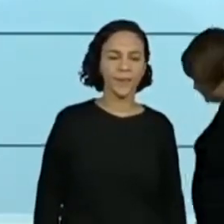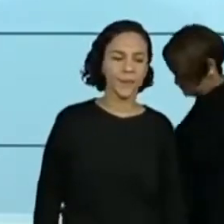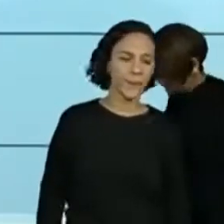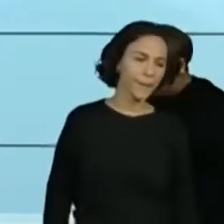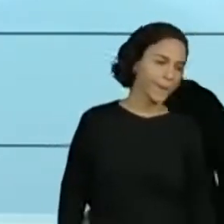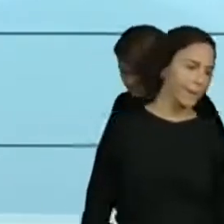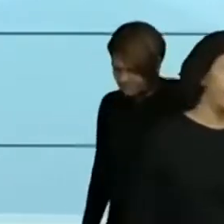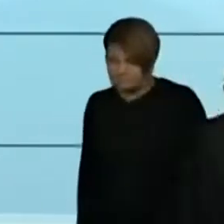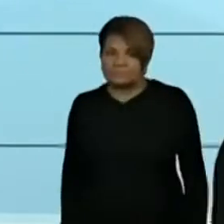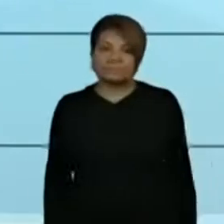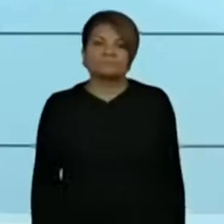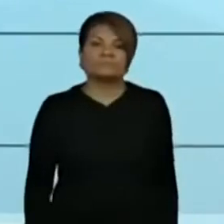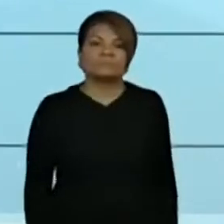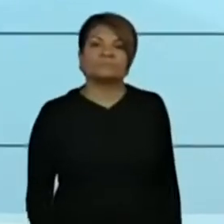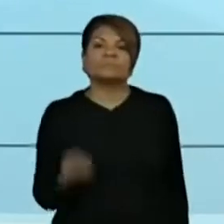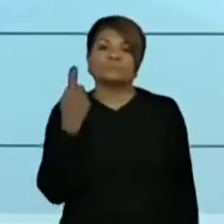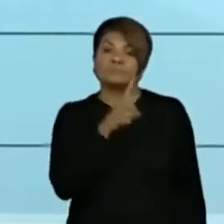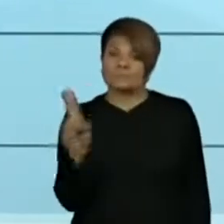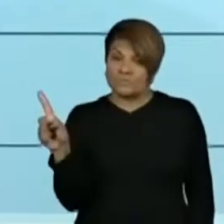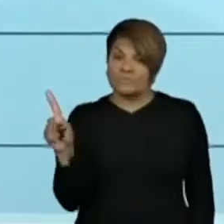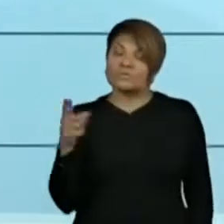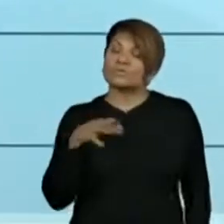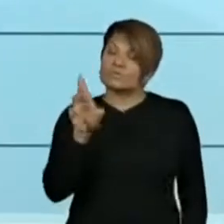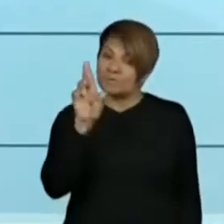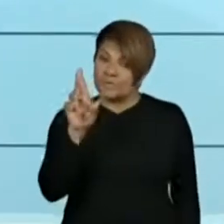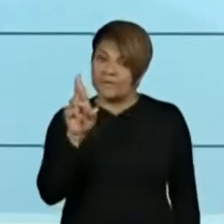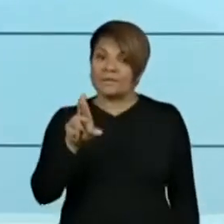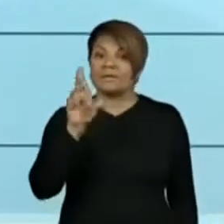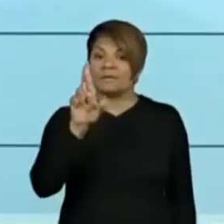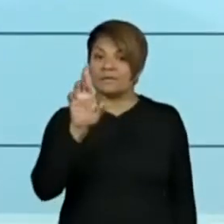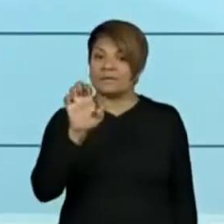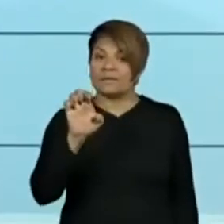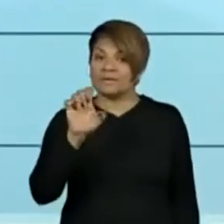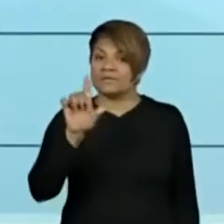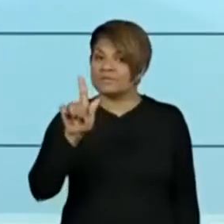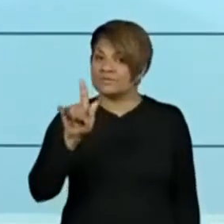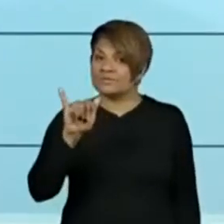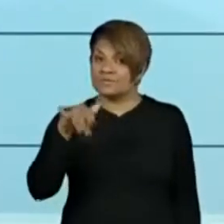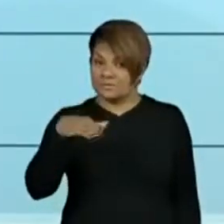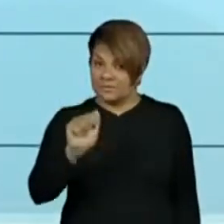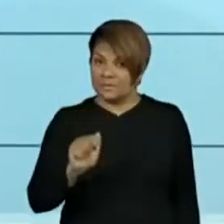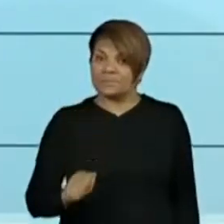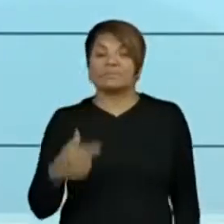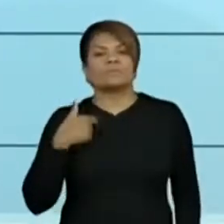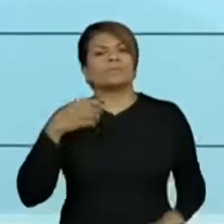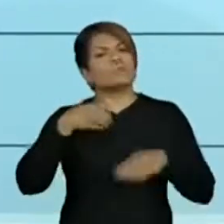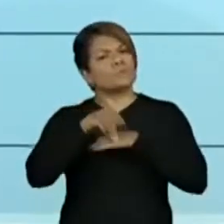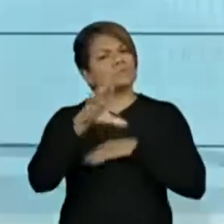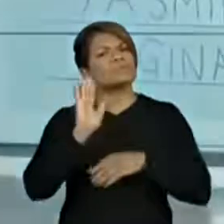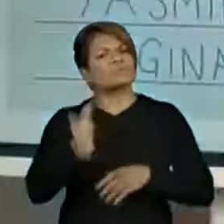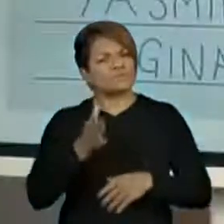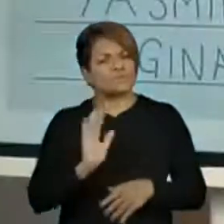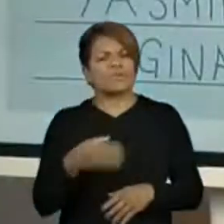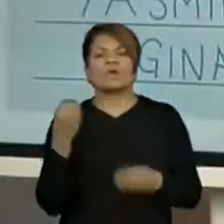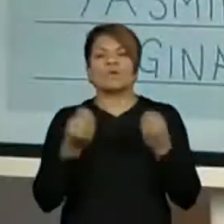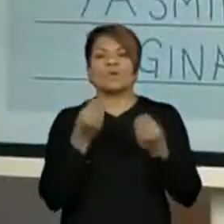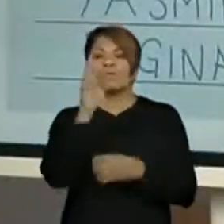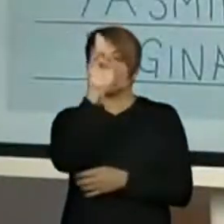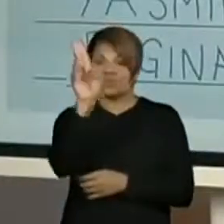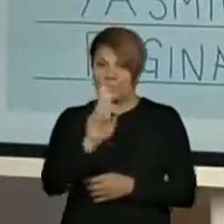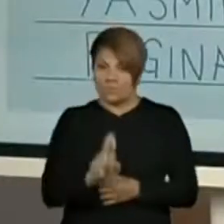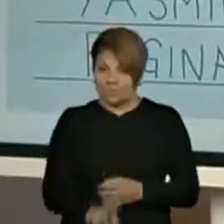E por último, o R de Regina. Ó, professor. E eu já dei uma boa pista agora como os nomes vão ficar